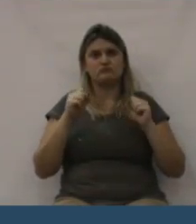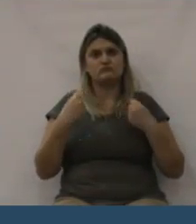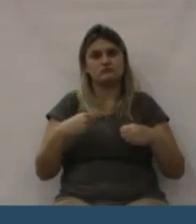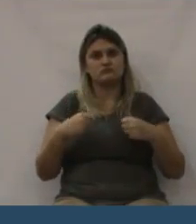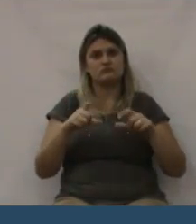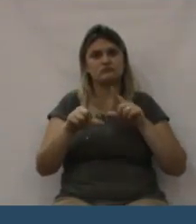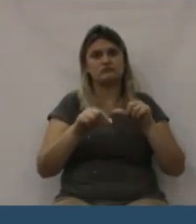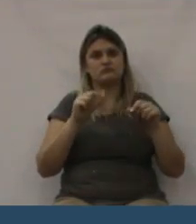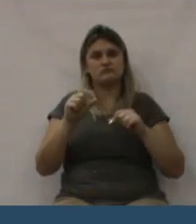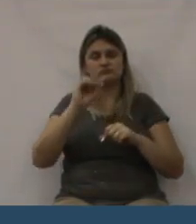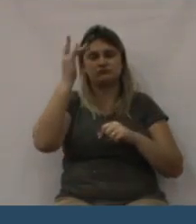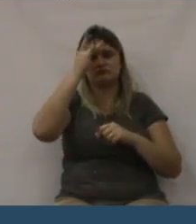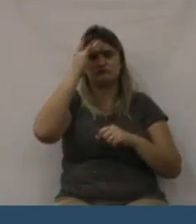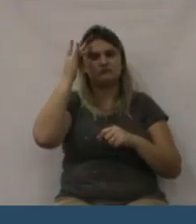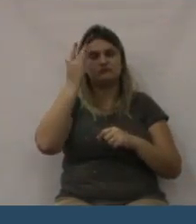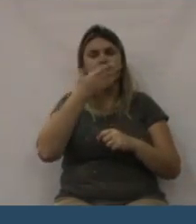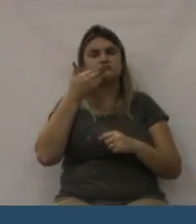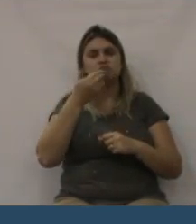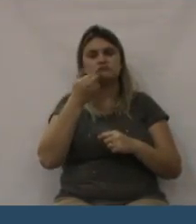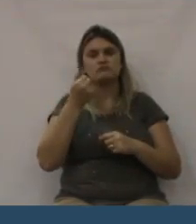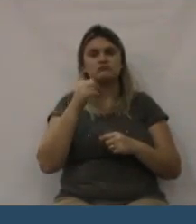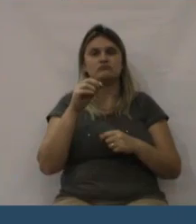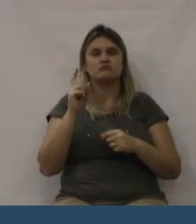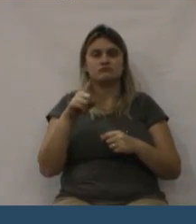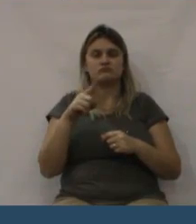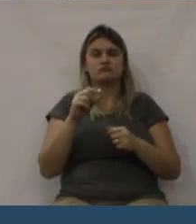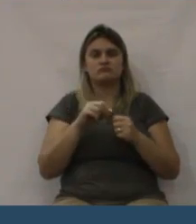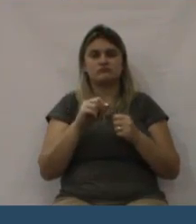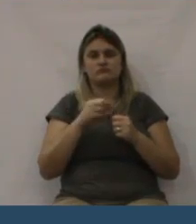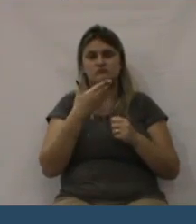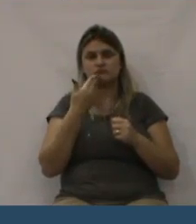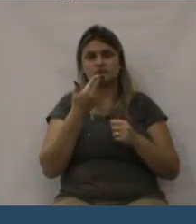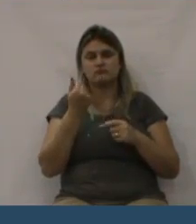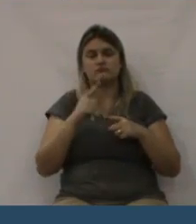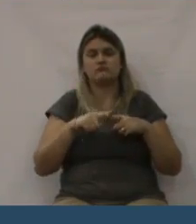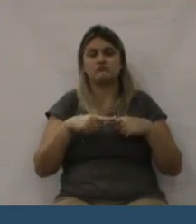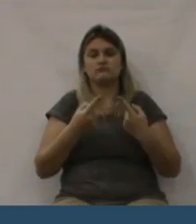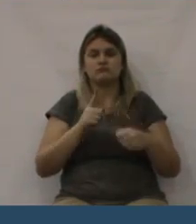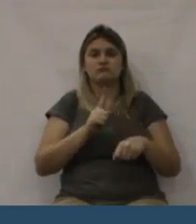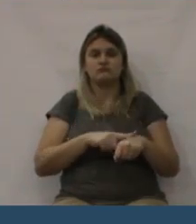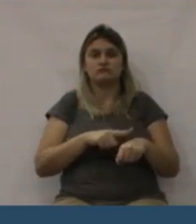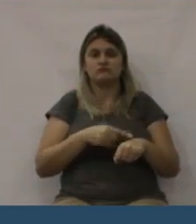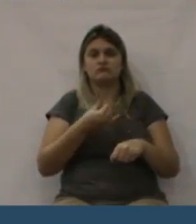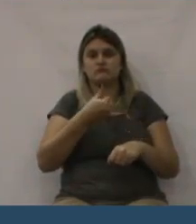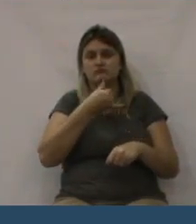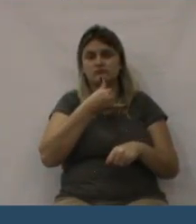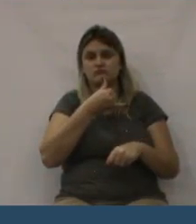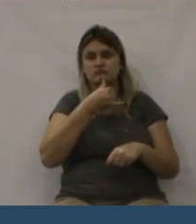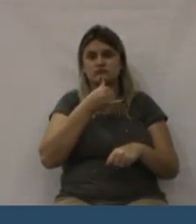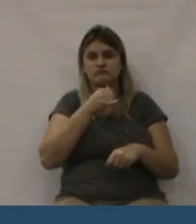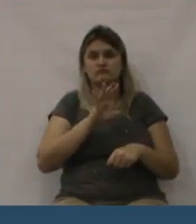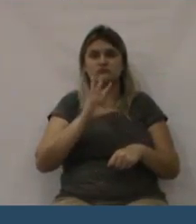alguma coisa, tirar a presidenta, vai ficar o vice do Michel Temer lá do